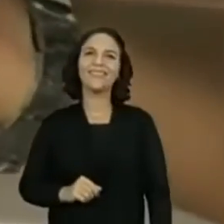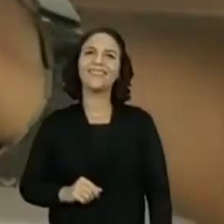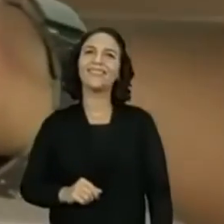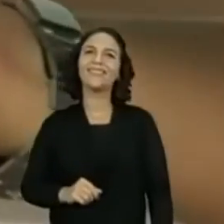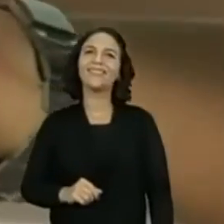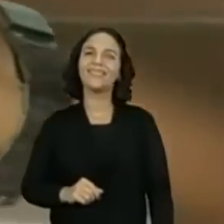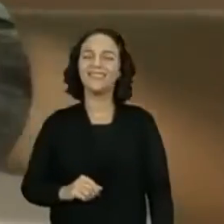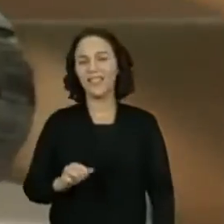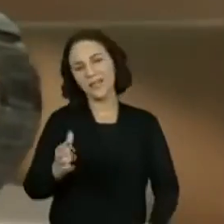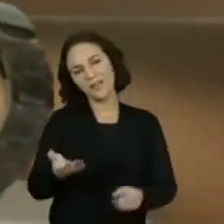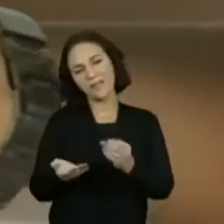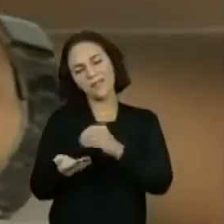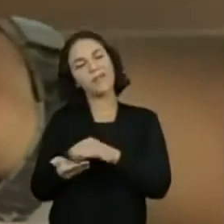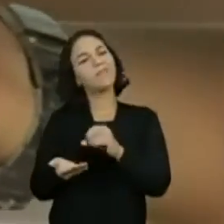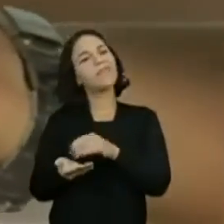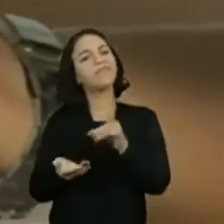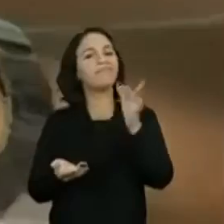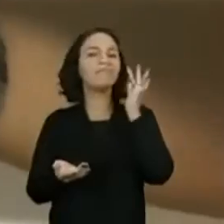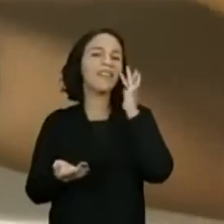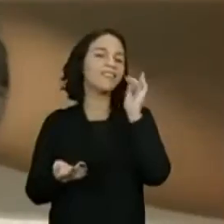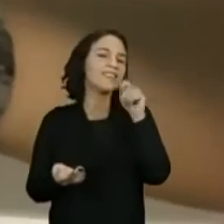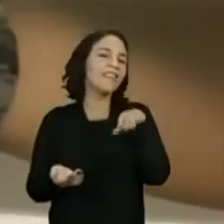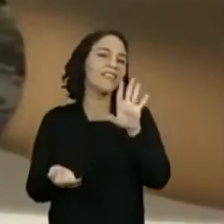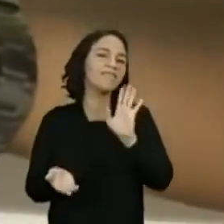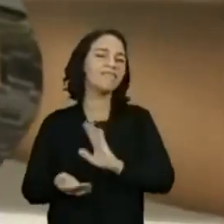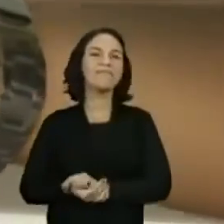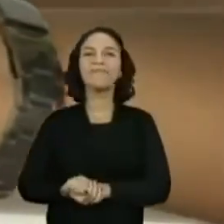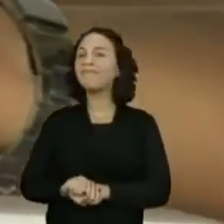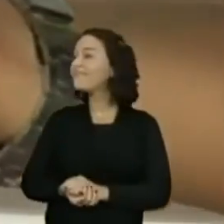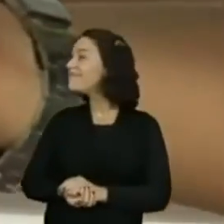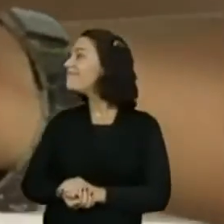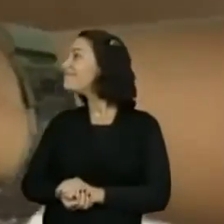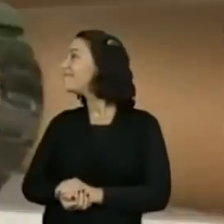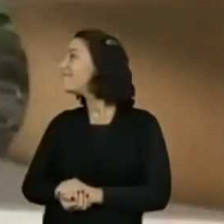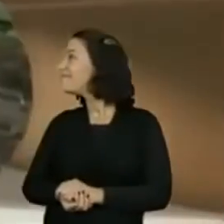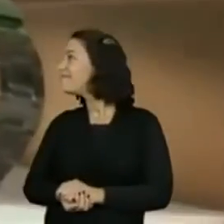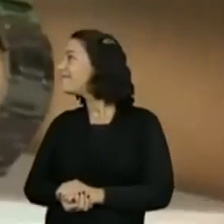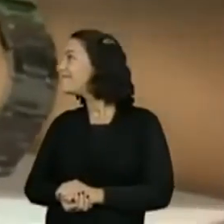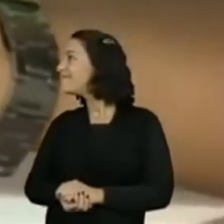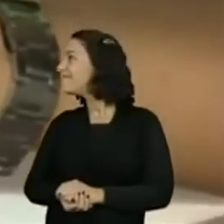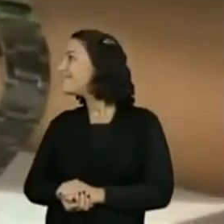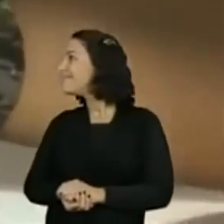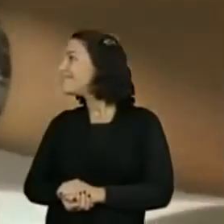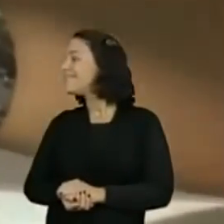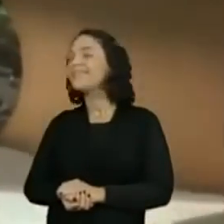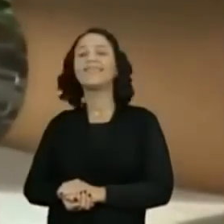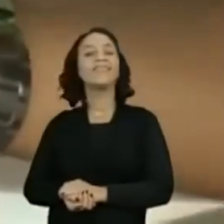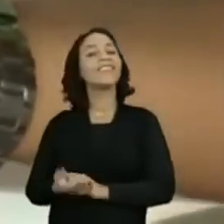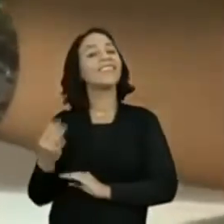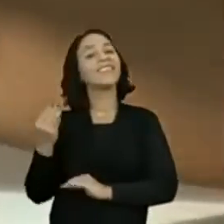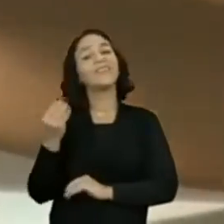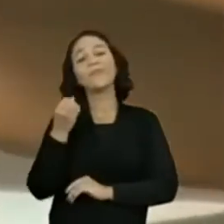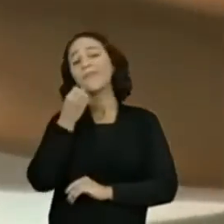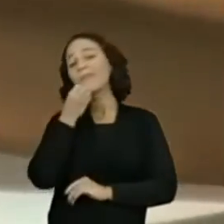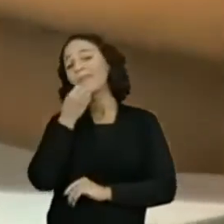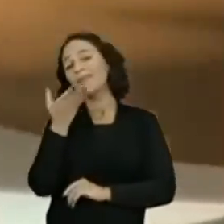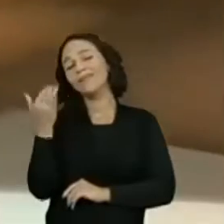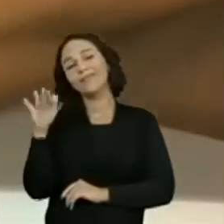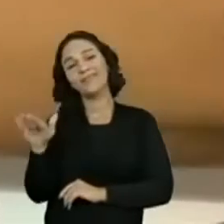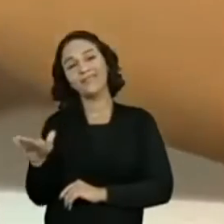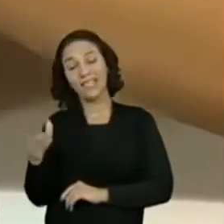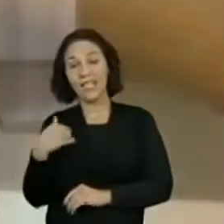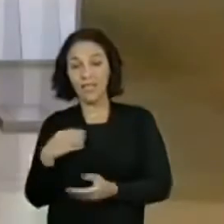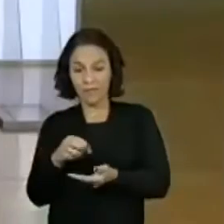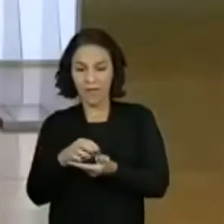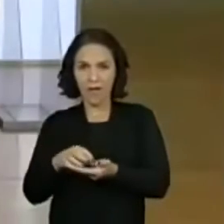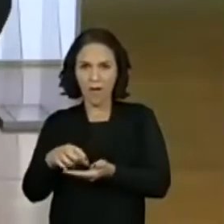Tira alguns aí que você acha que... Vamos Espera aí. Vamos aí. Nossa, gente, era tão gostoso. Aí a gente comia, guardava